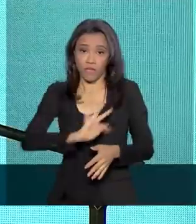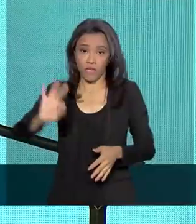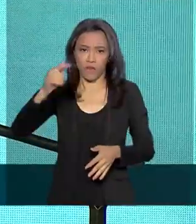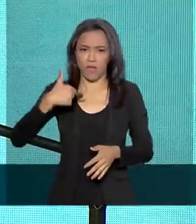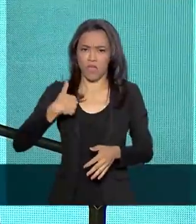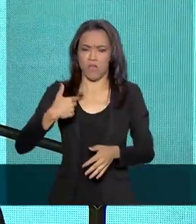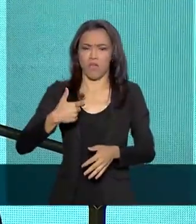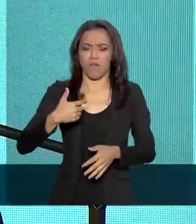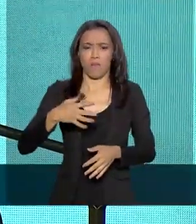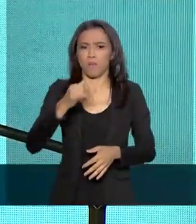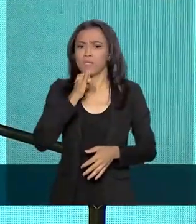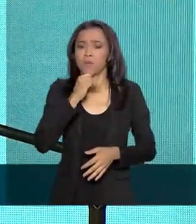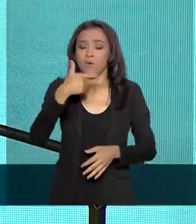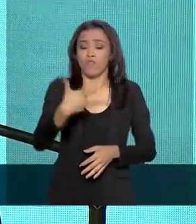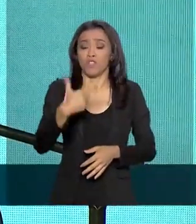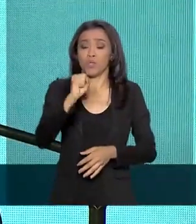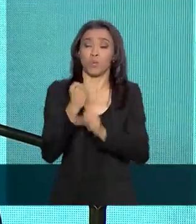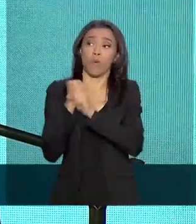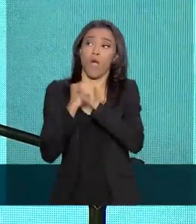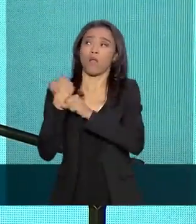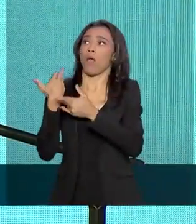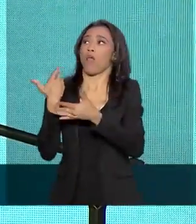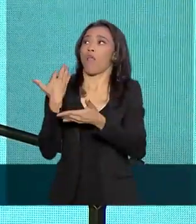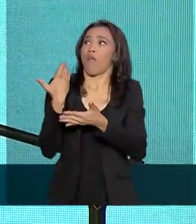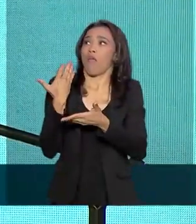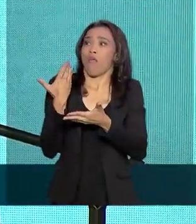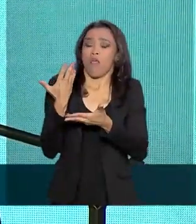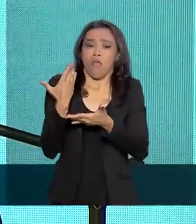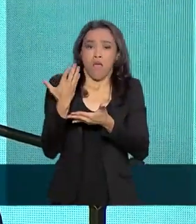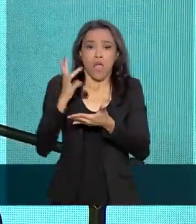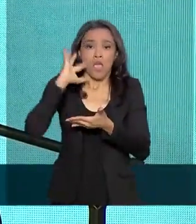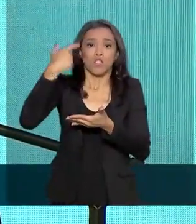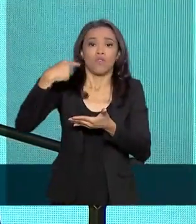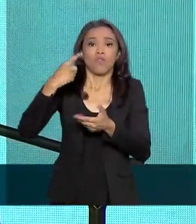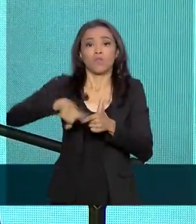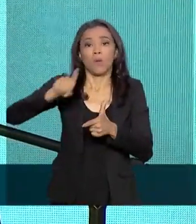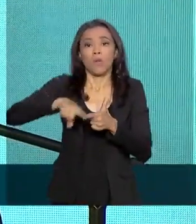28 anos, que se tentou resolver todos os problemas, não chegamos a lugar nenhum.